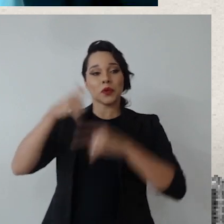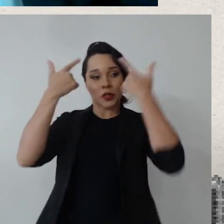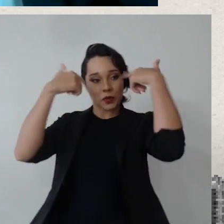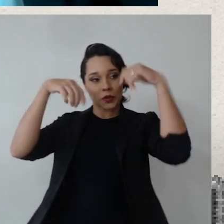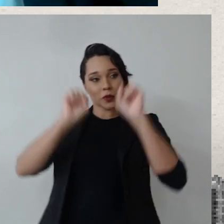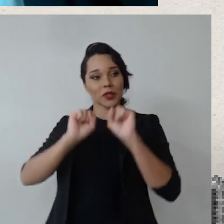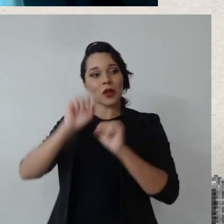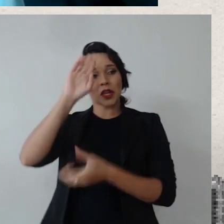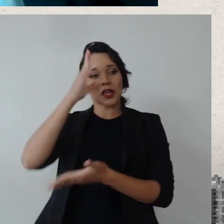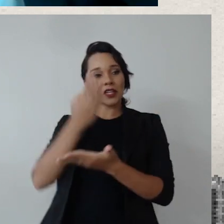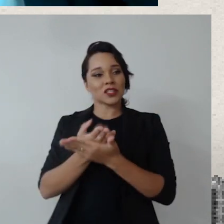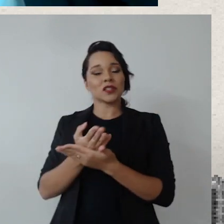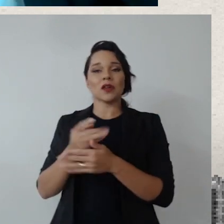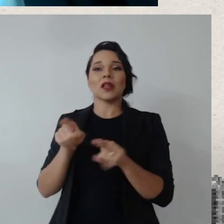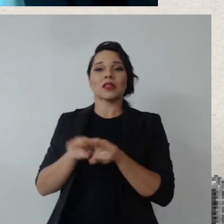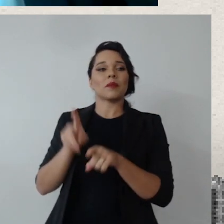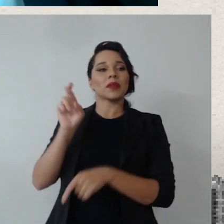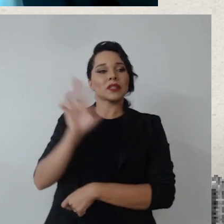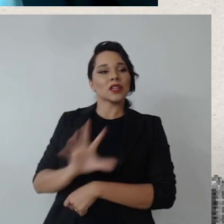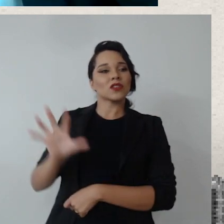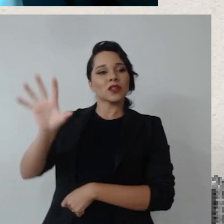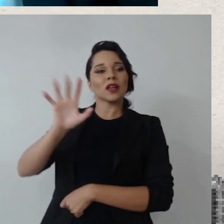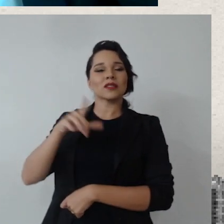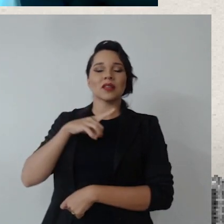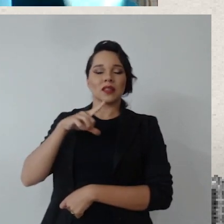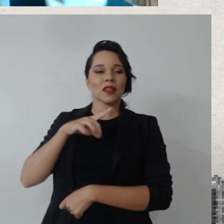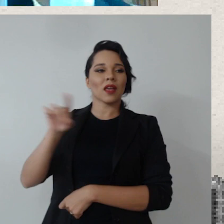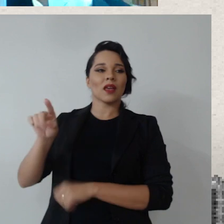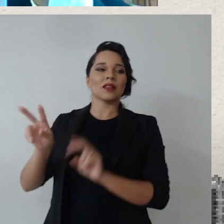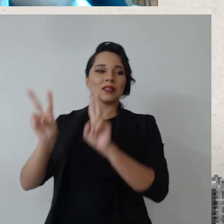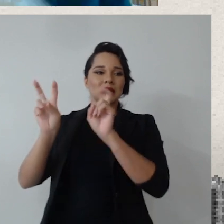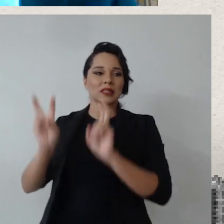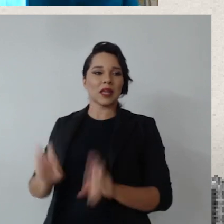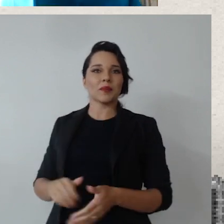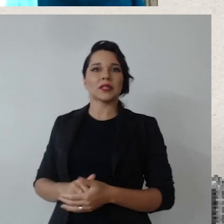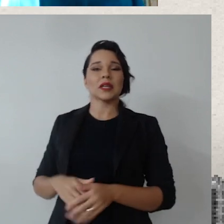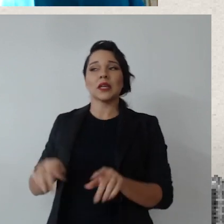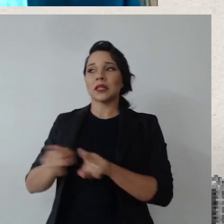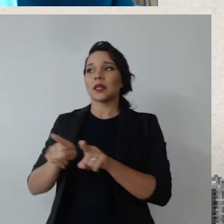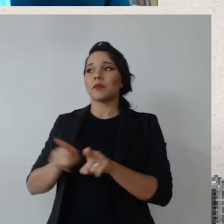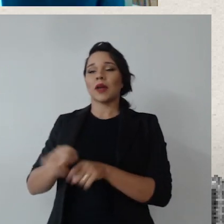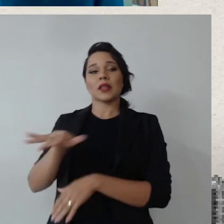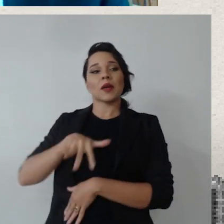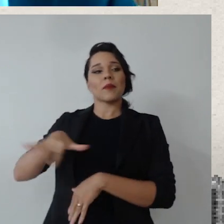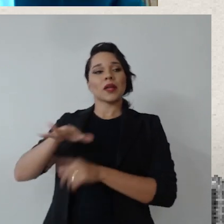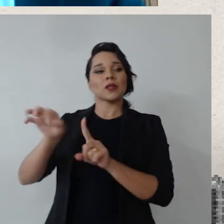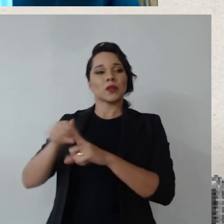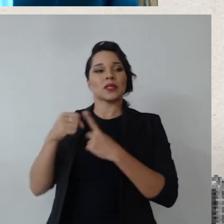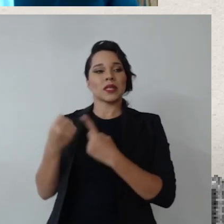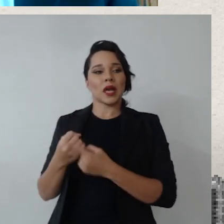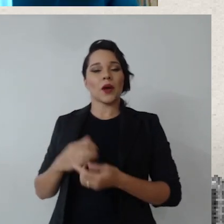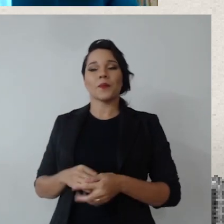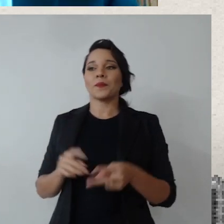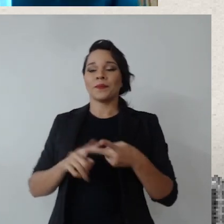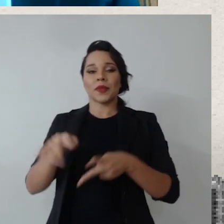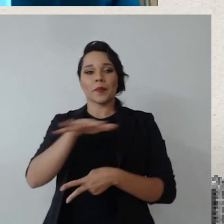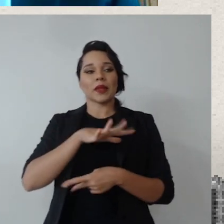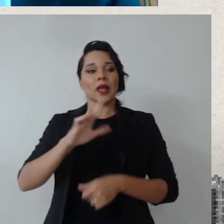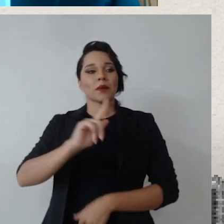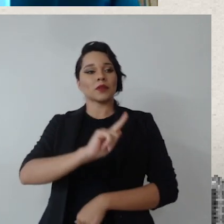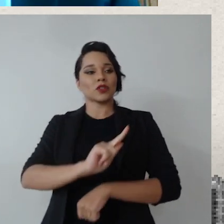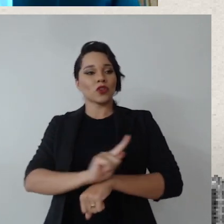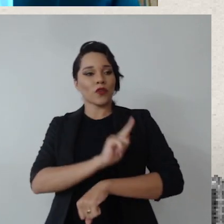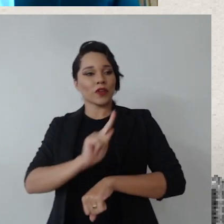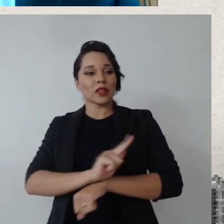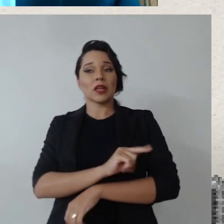âmbito do tribunal e acredito que das seccionais também abordem esses temas, inclusive na parte social e na parte